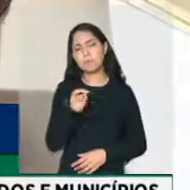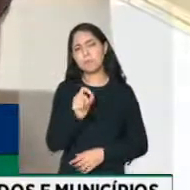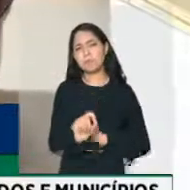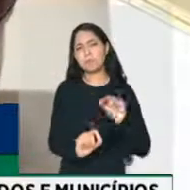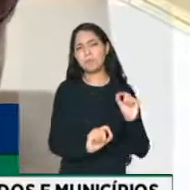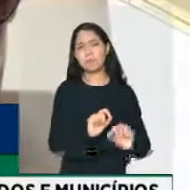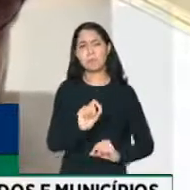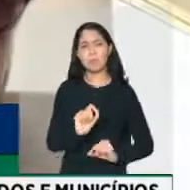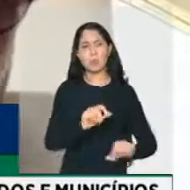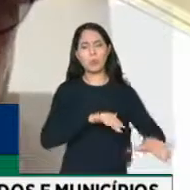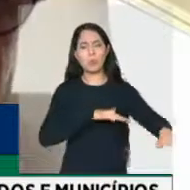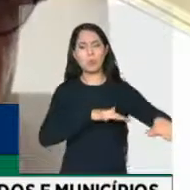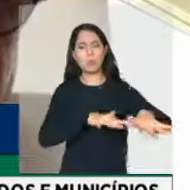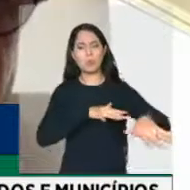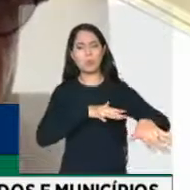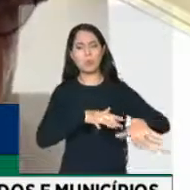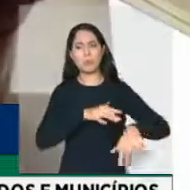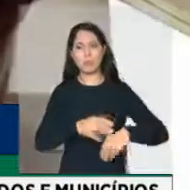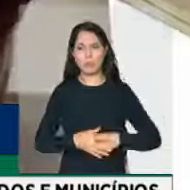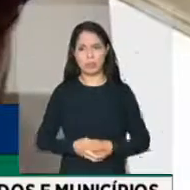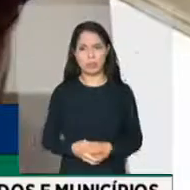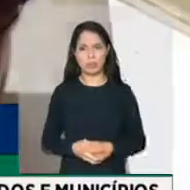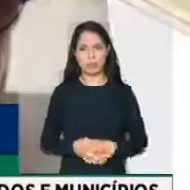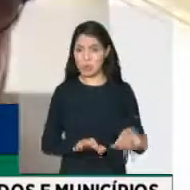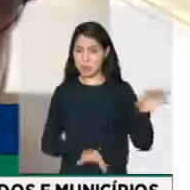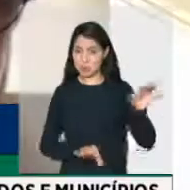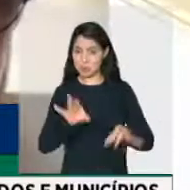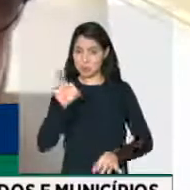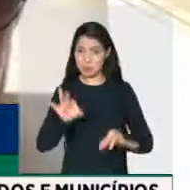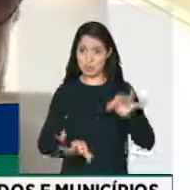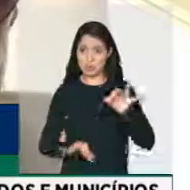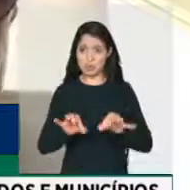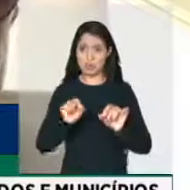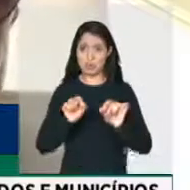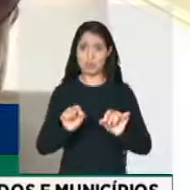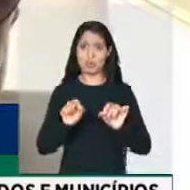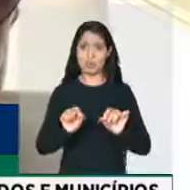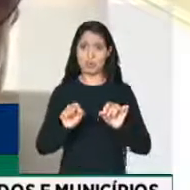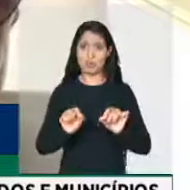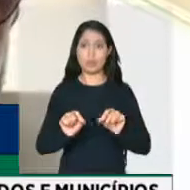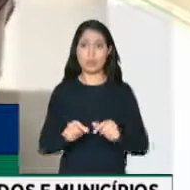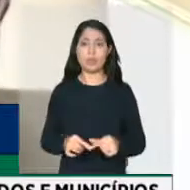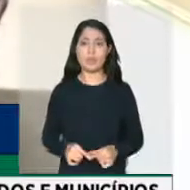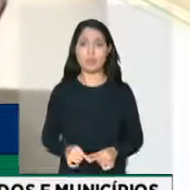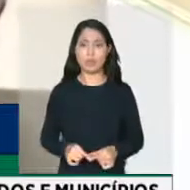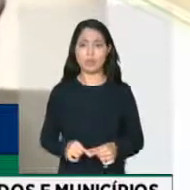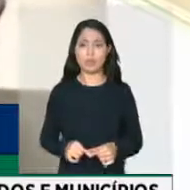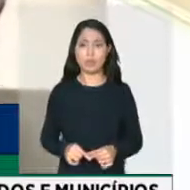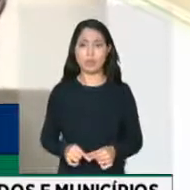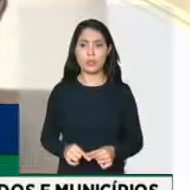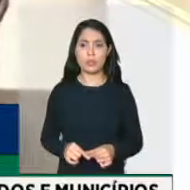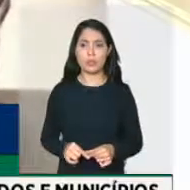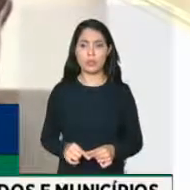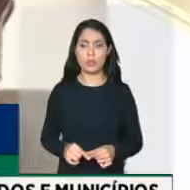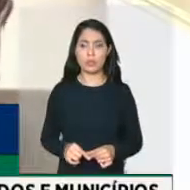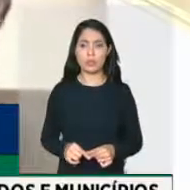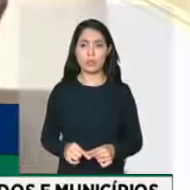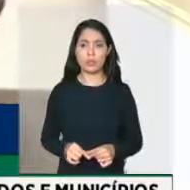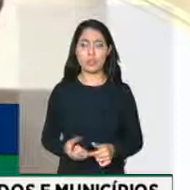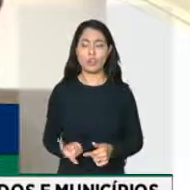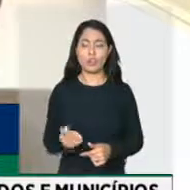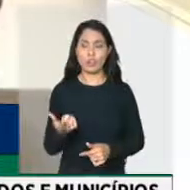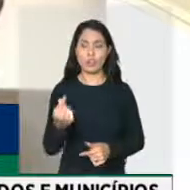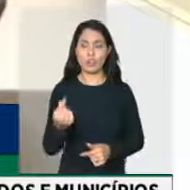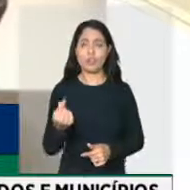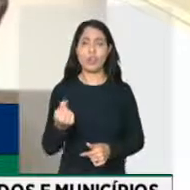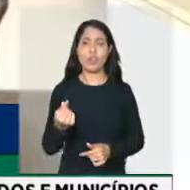existe uma movimentação aí da própria justiça para que venha se viabilizar recursos para a